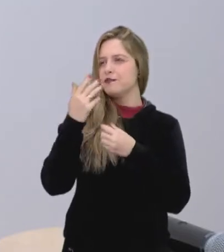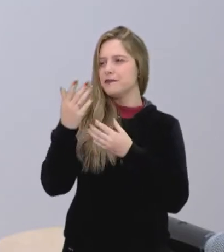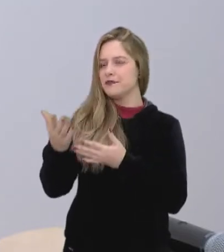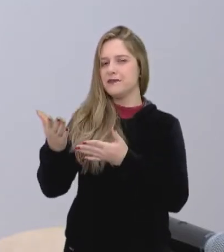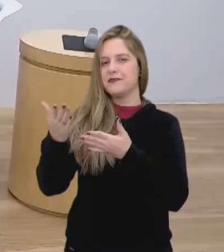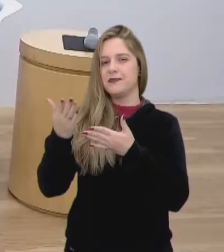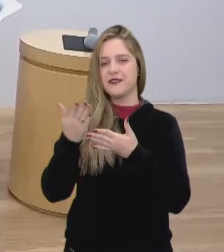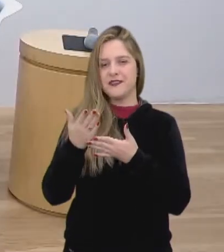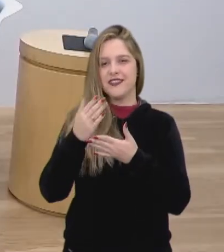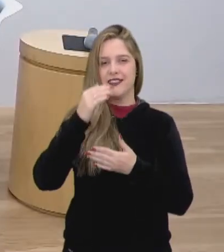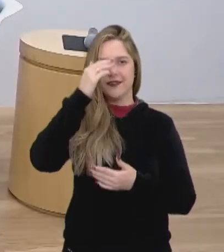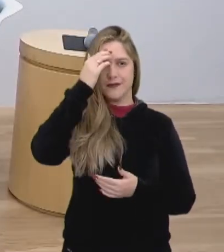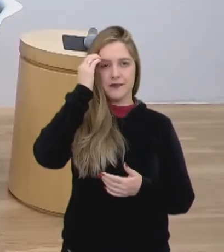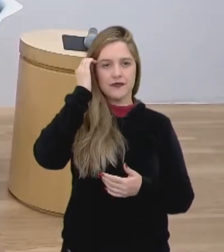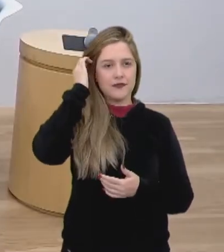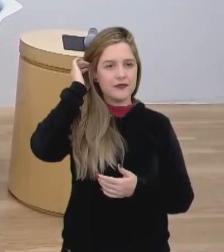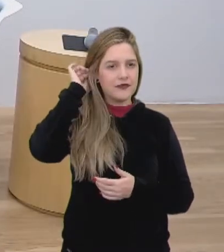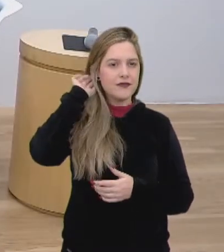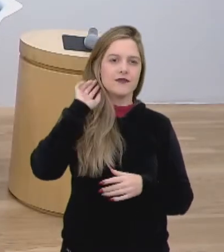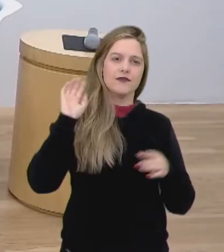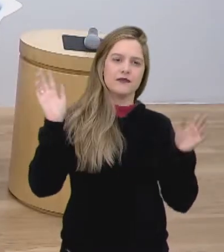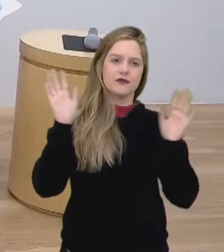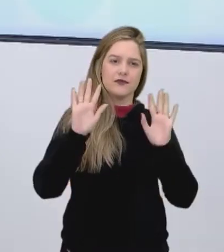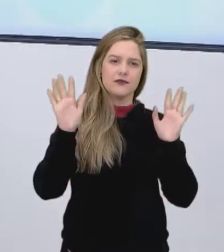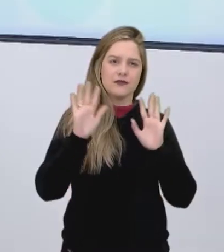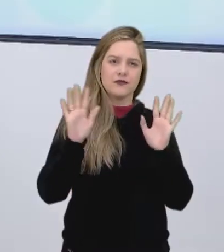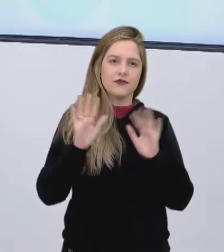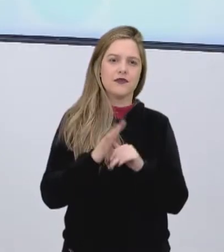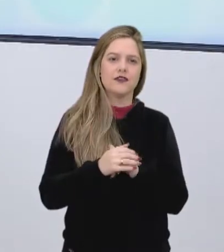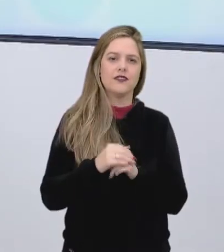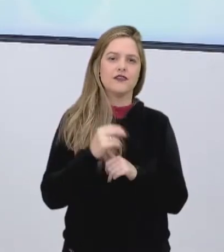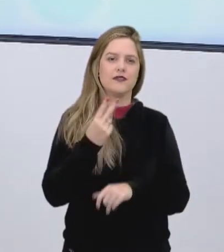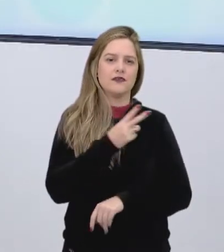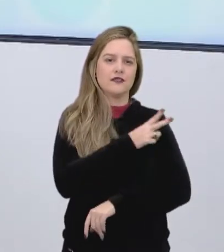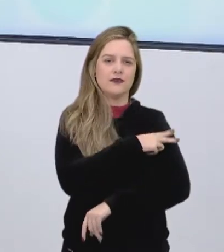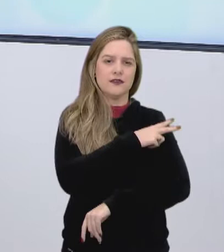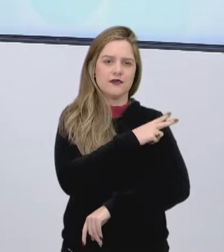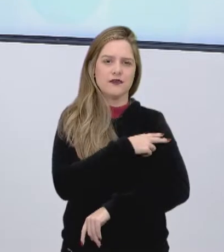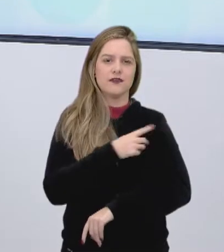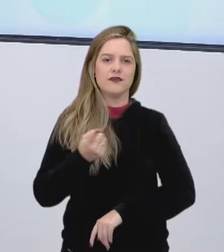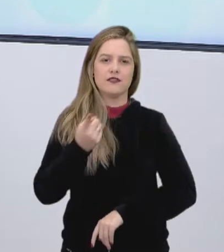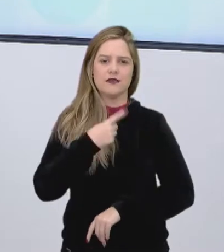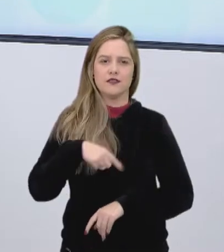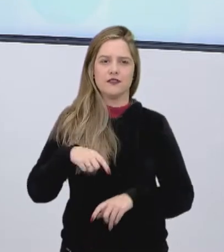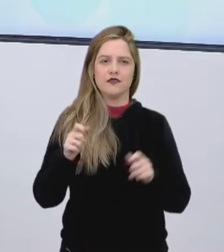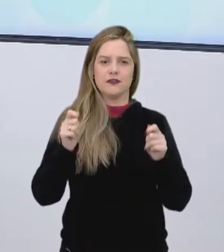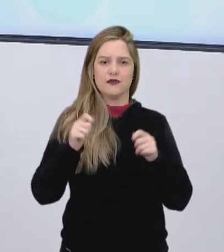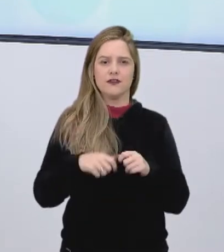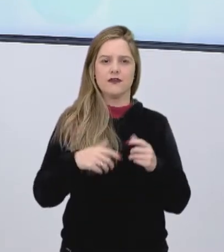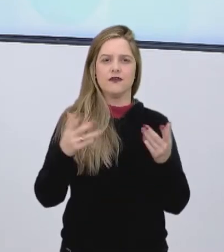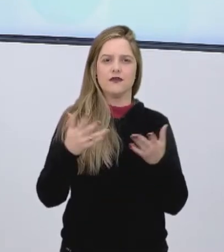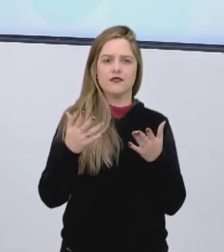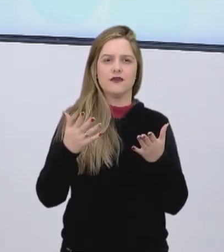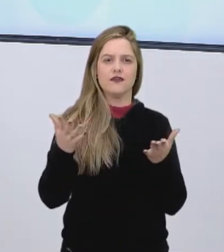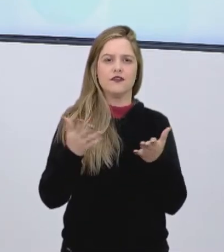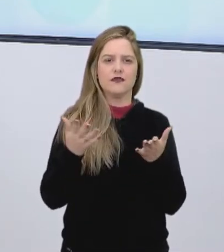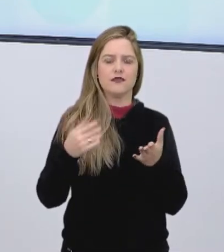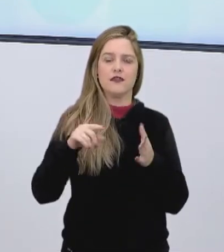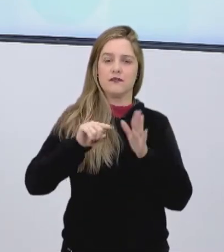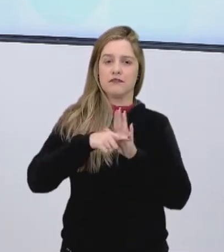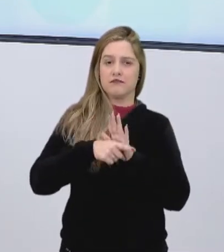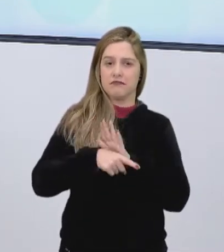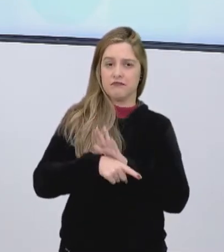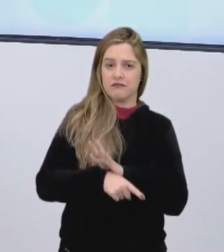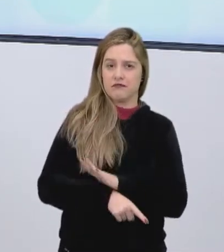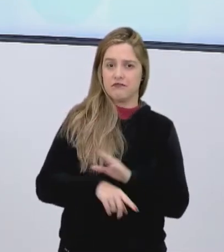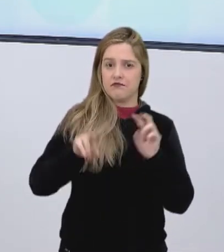professora Ilana. Olá, estudantes da segunda série. Eu sou a professora Ilana aqui do Centro de Mídias. Hoje eu tô com aprofundamento